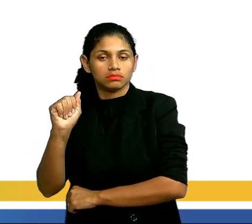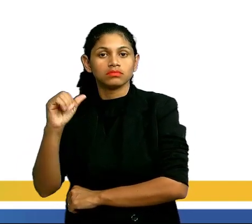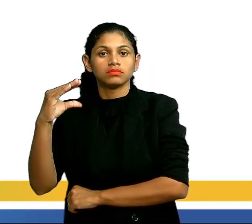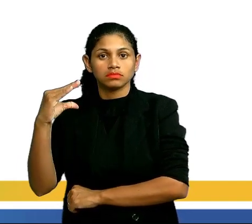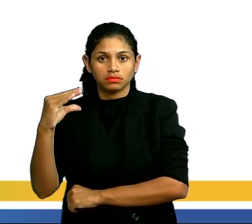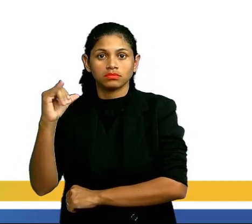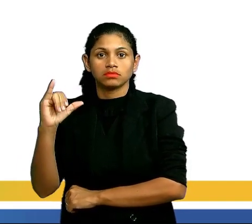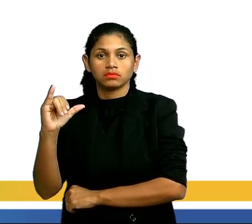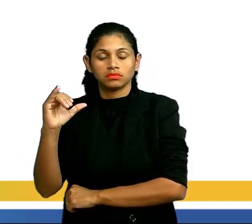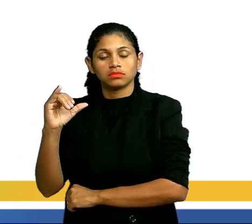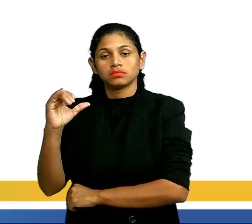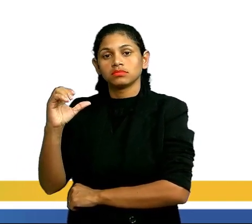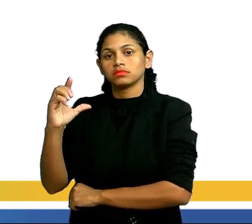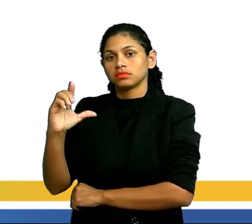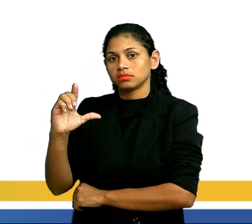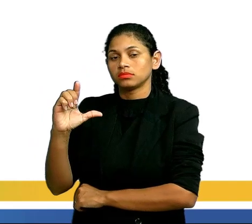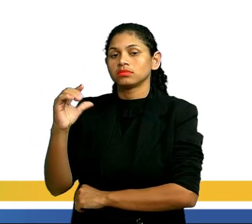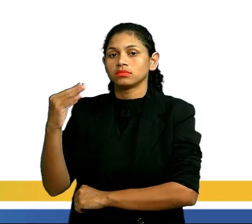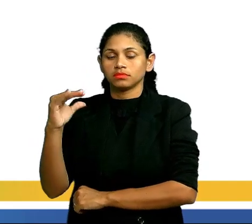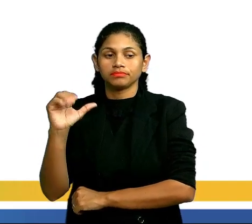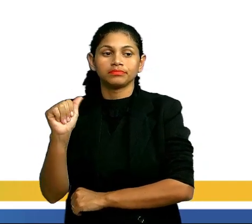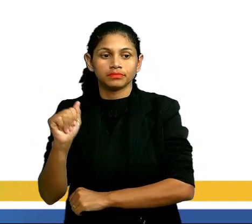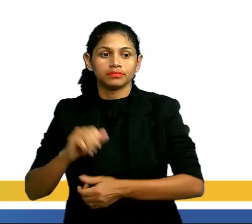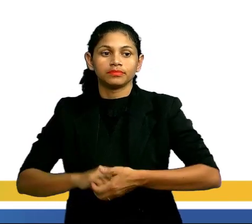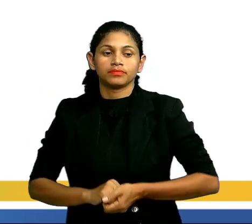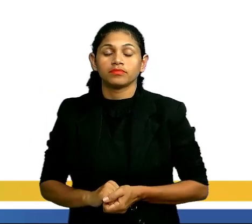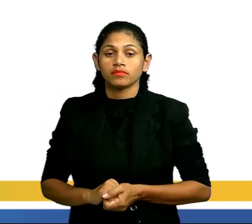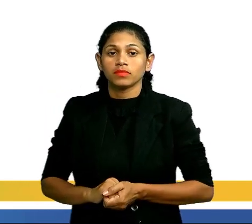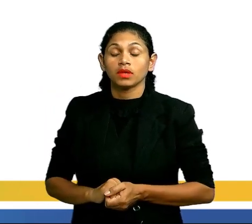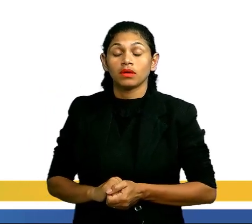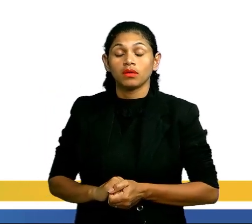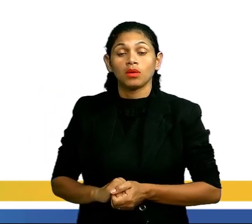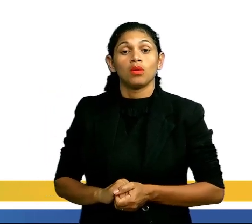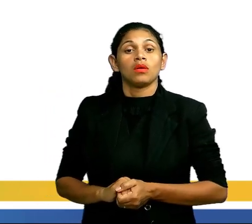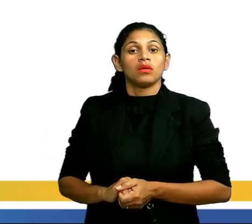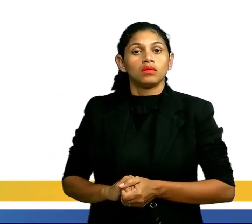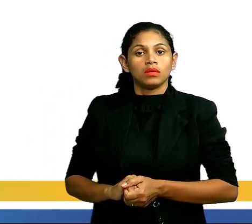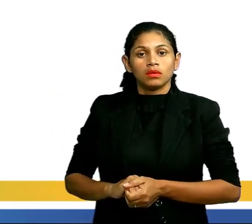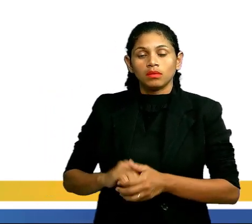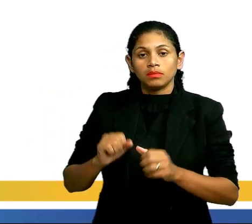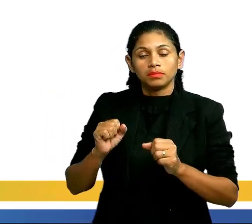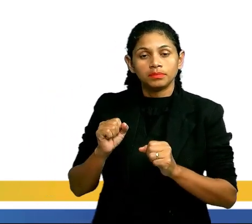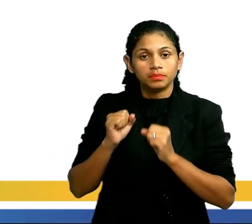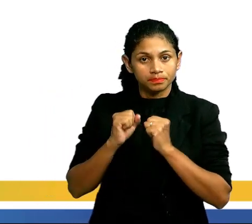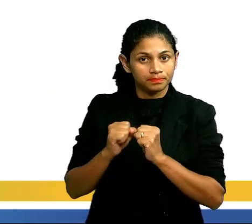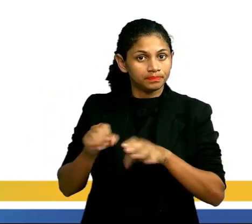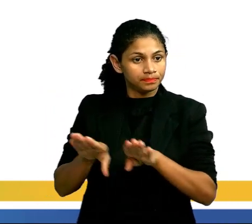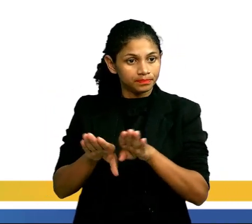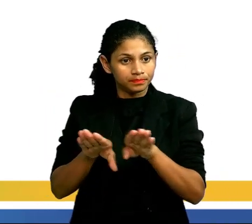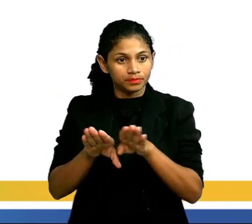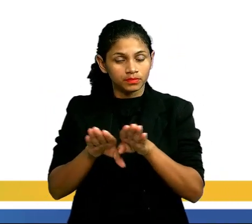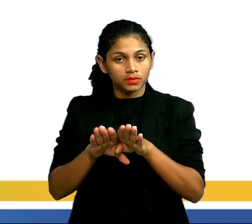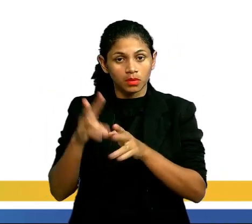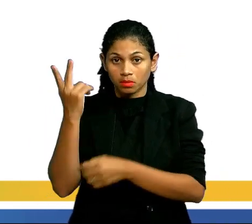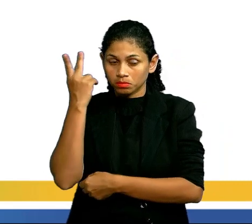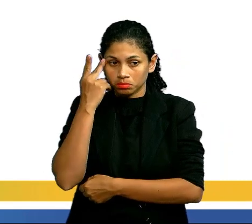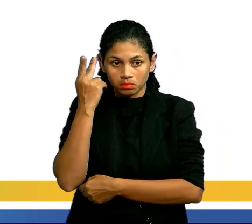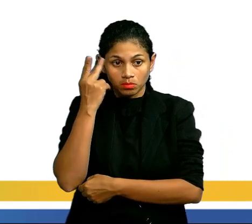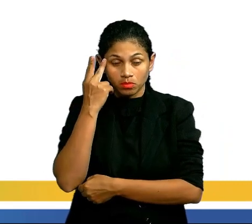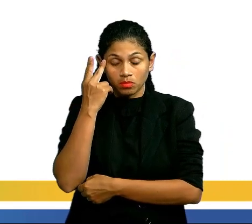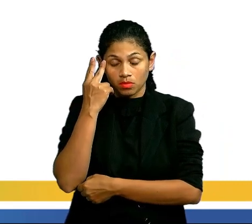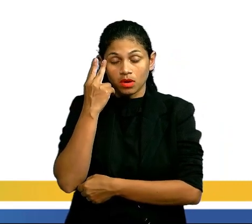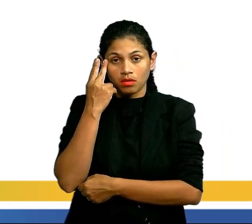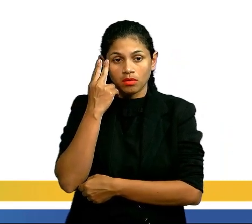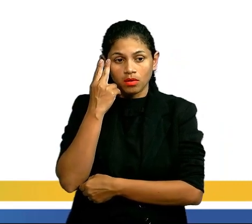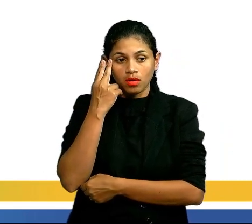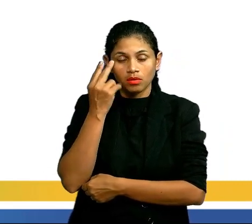fechada. Vamos seguir. Essa cadeia pode ser uma cadeia normal ou ela pode ser uma cadeia ramificada. Como que tenho